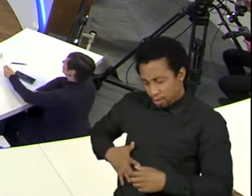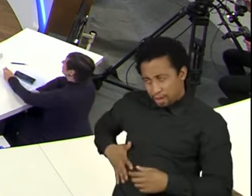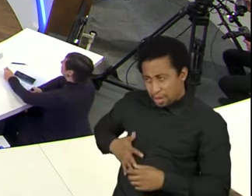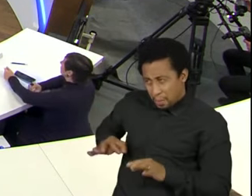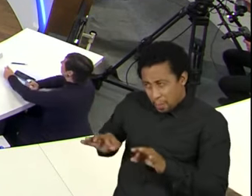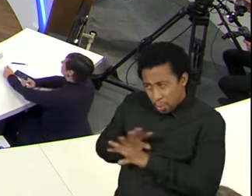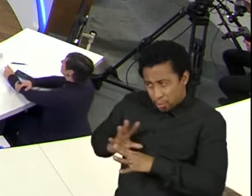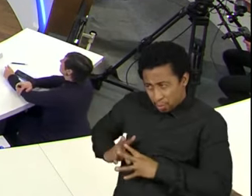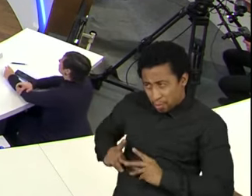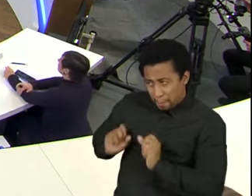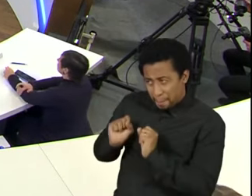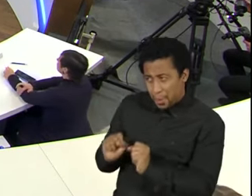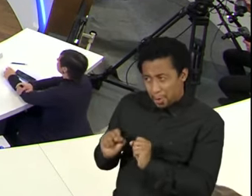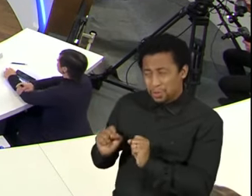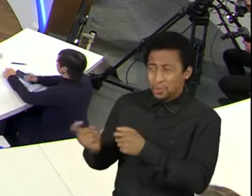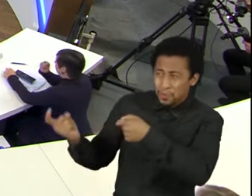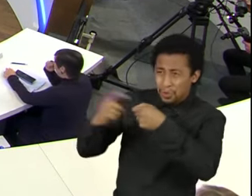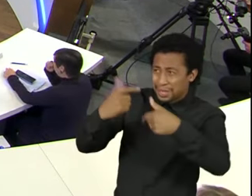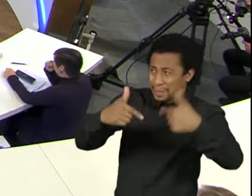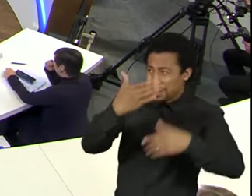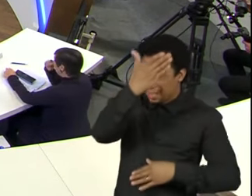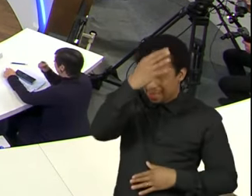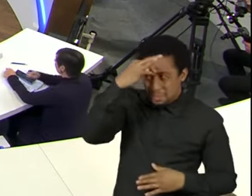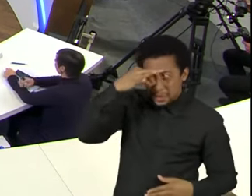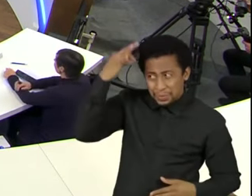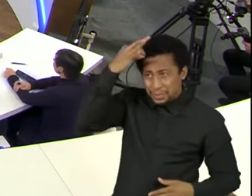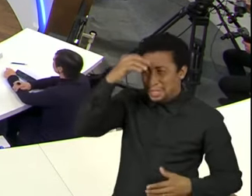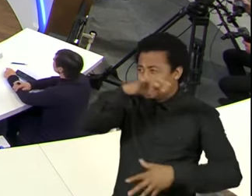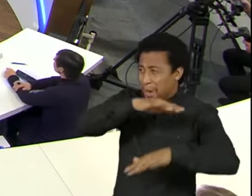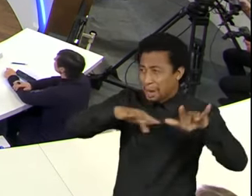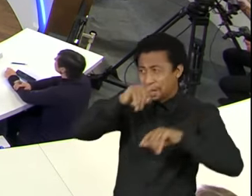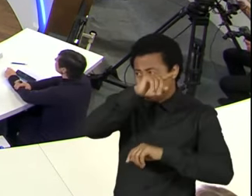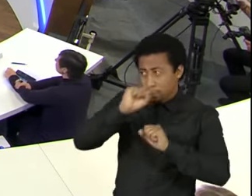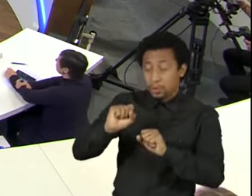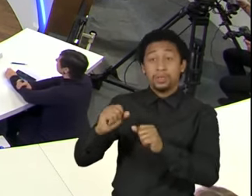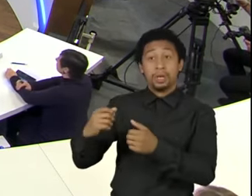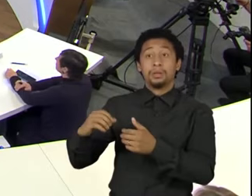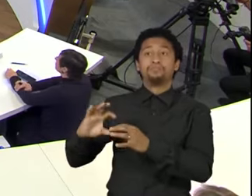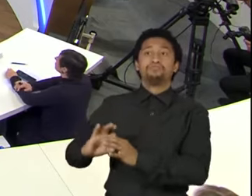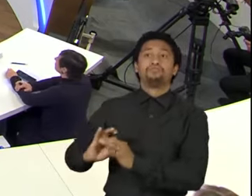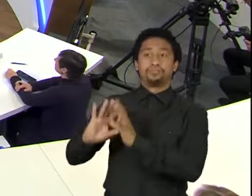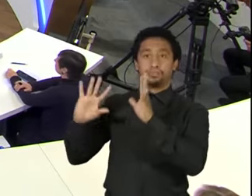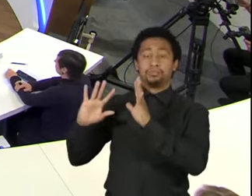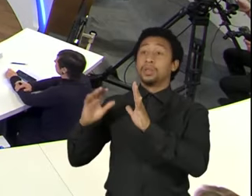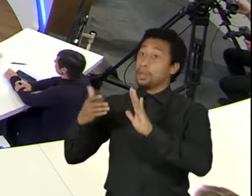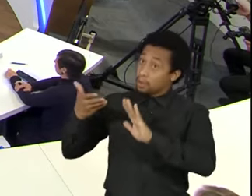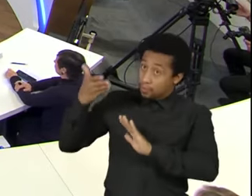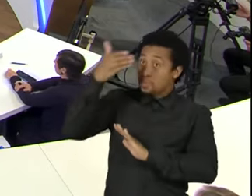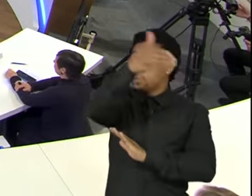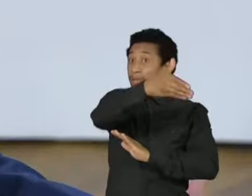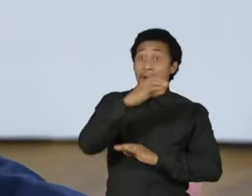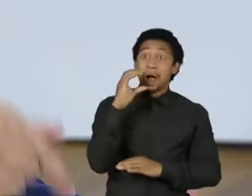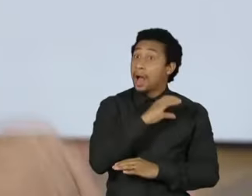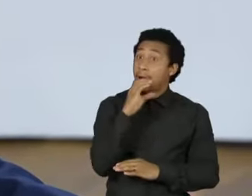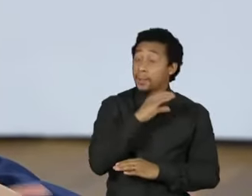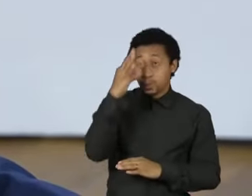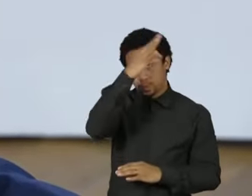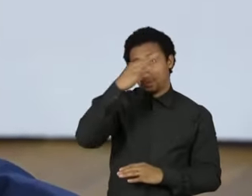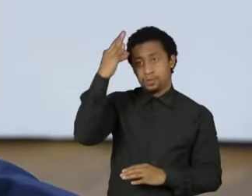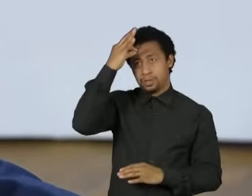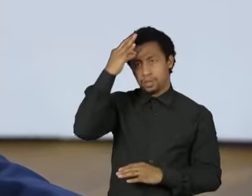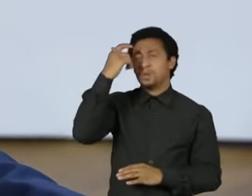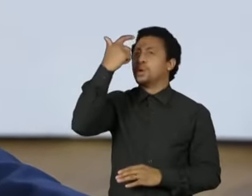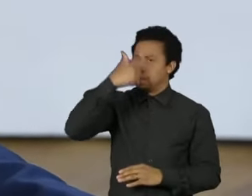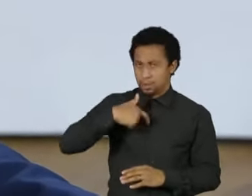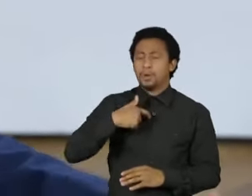mais rápido possível, consciente que eu tinha que voltar. Voltar e estar no Espírito Santo, mesmo em recuperação. E aí é o papel